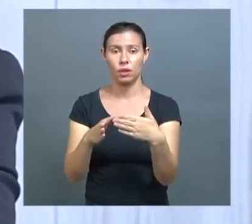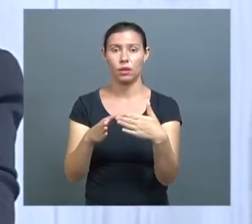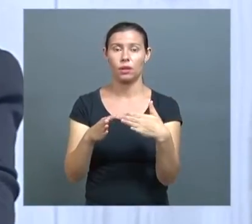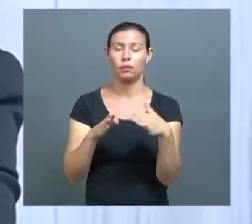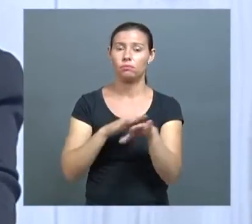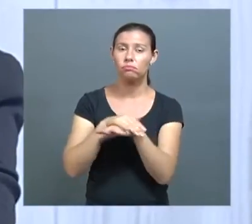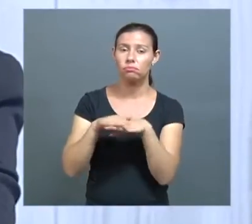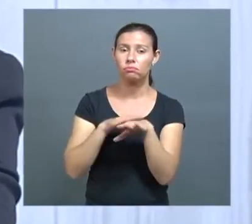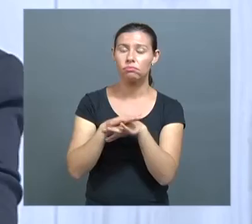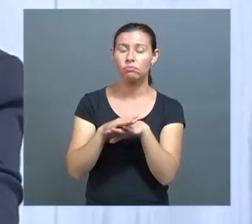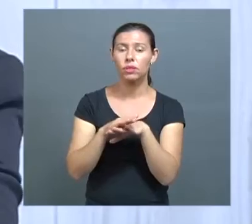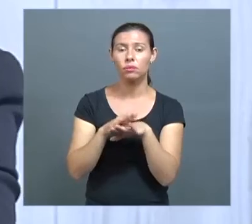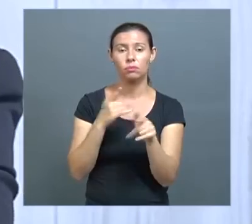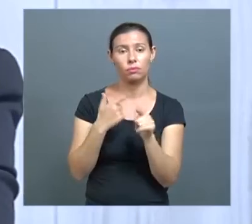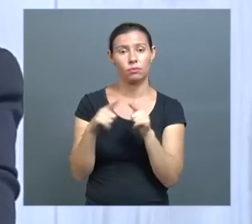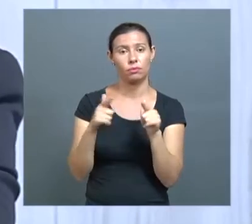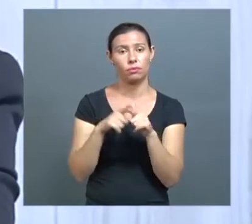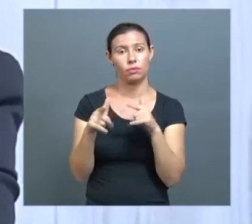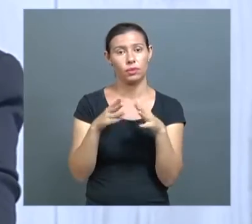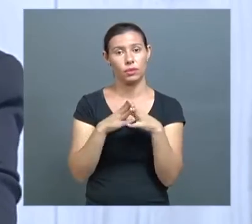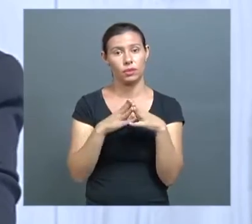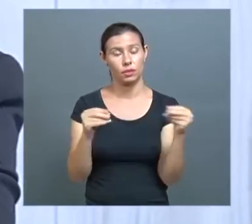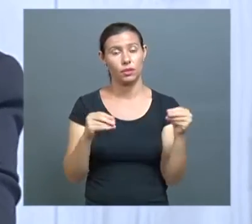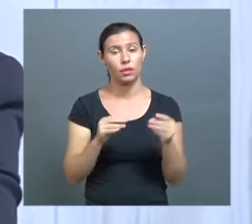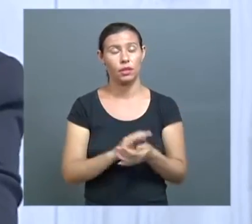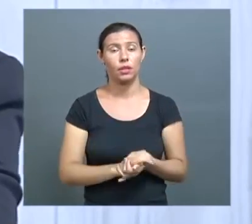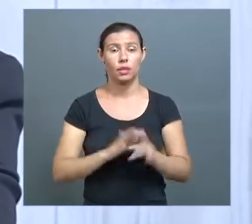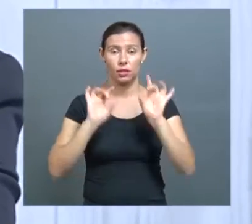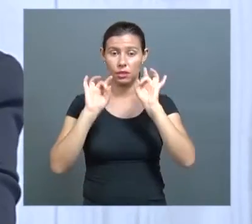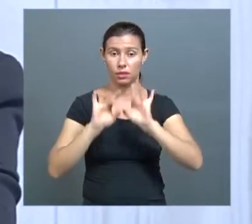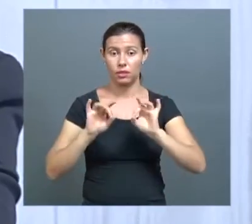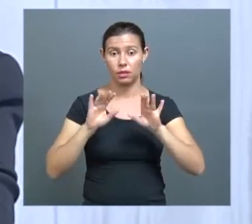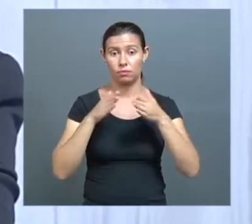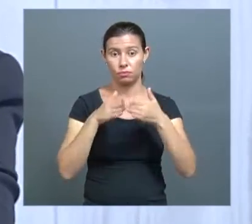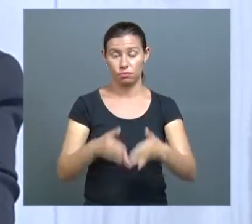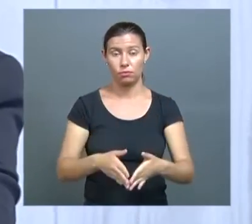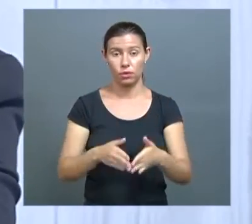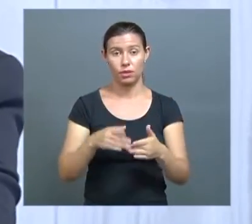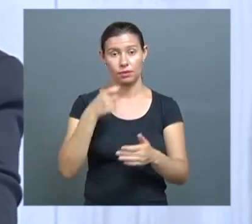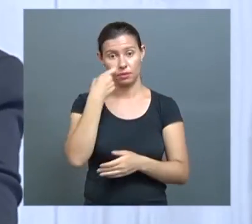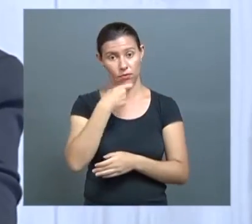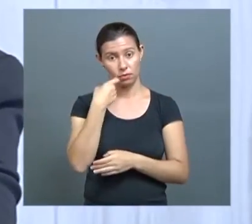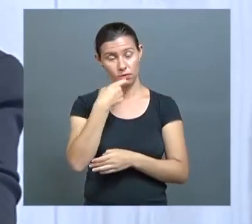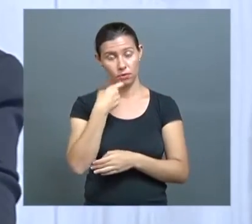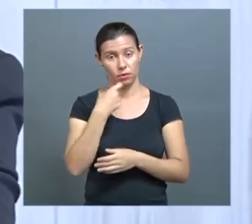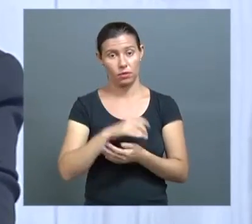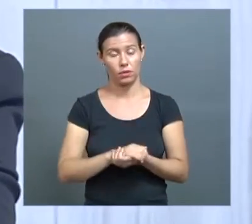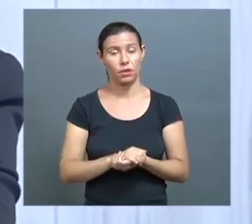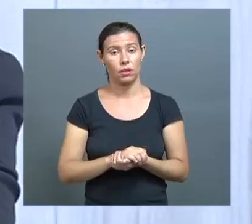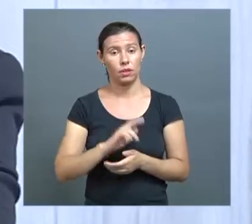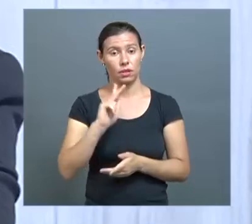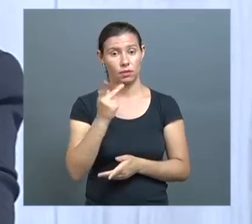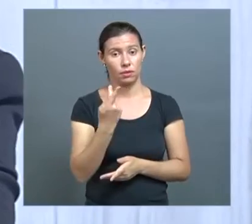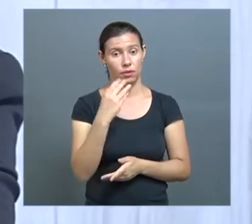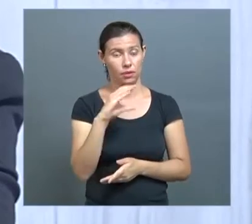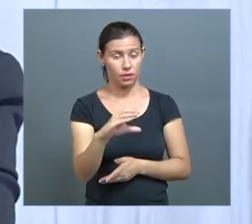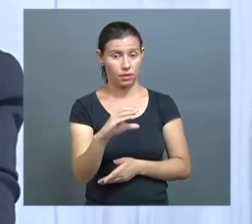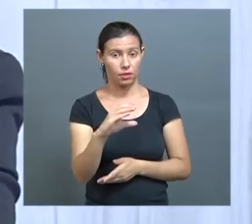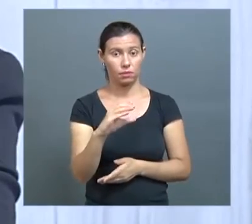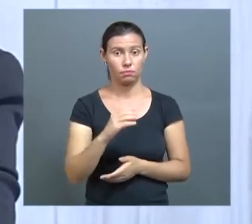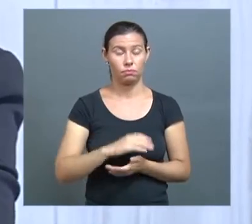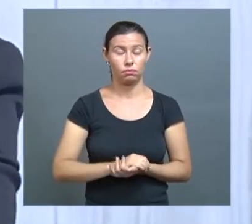Então, na verdade, não é especificamente da odontologia, nós estamos tratando aqui do hospital odontológico, do pronto-socorro